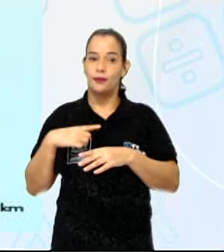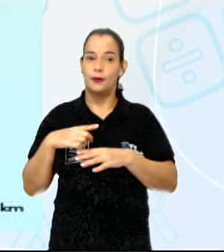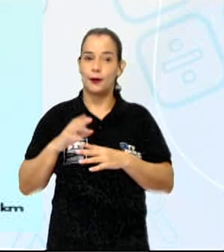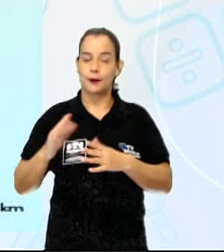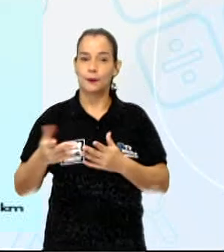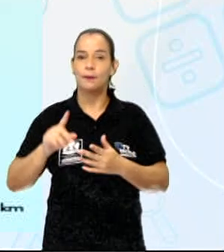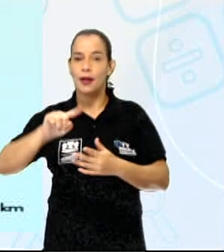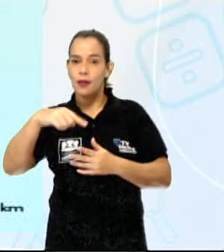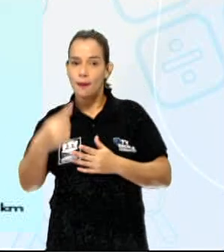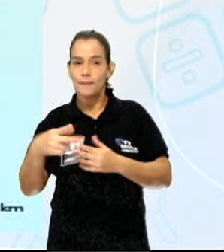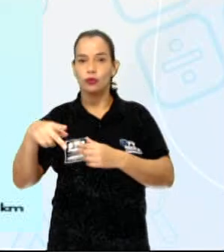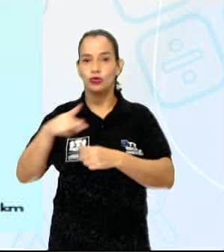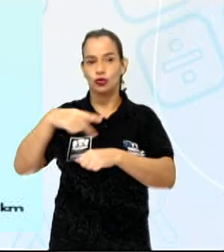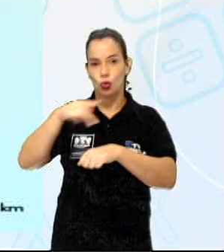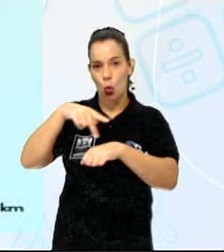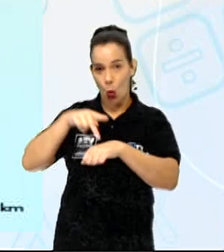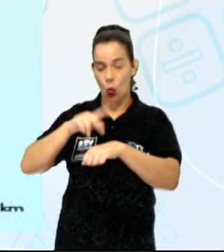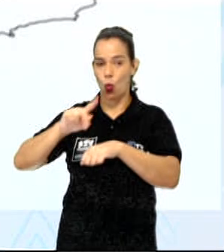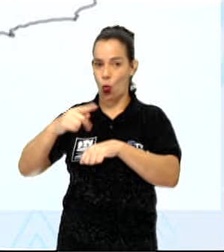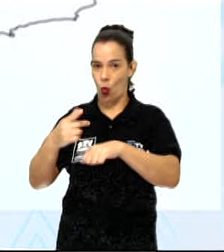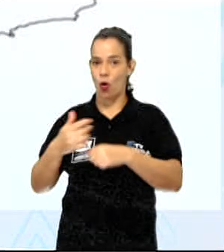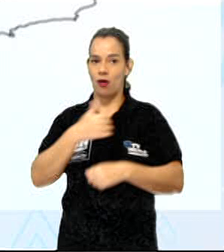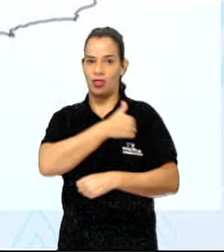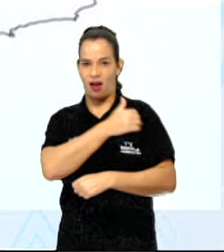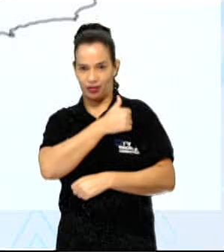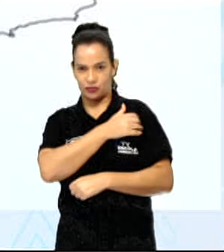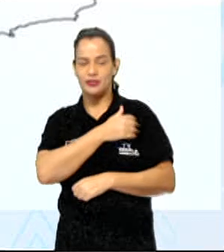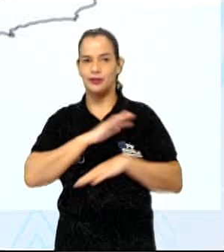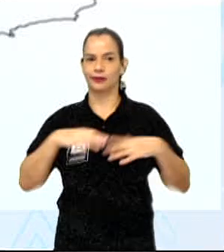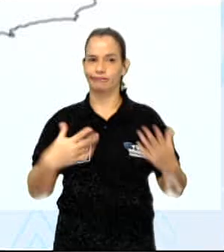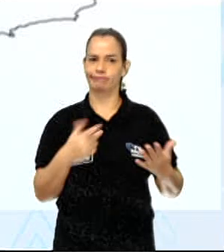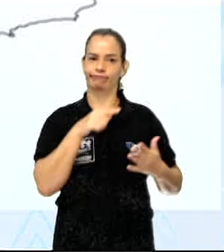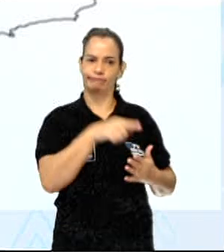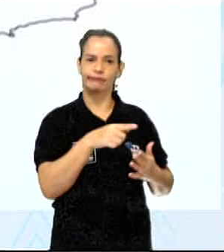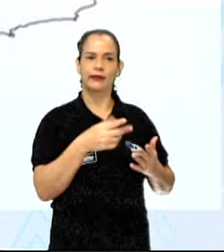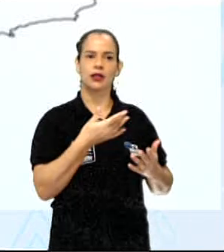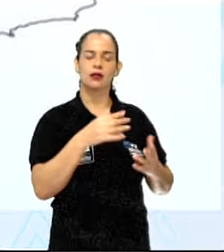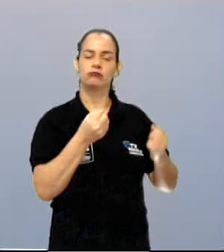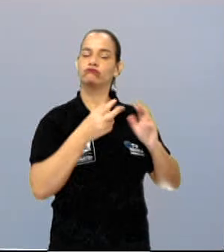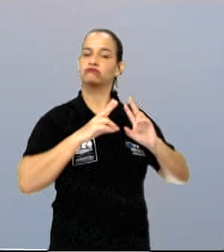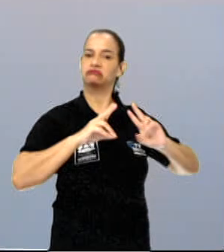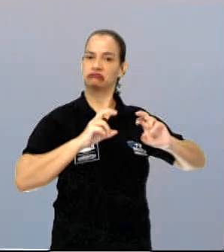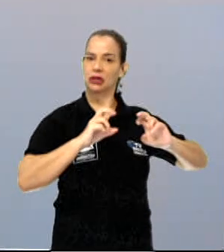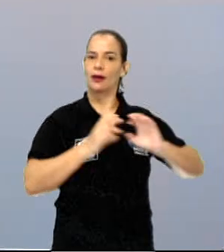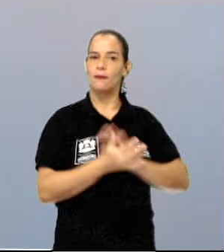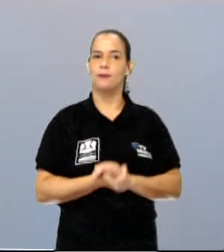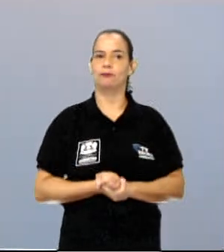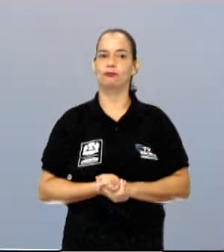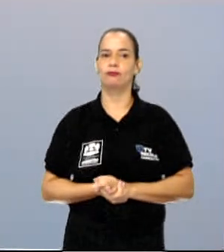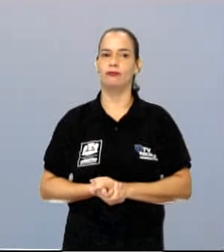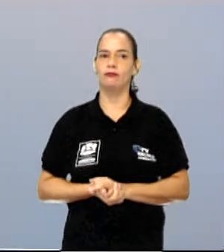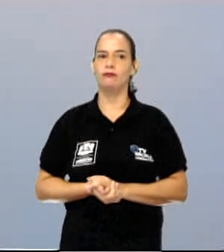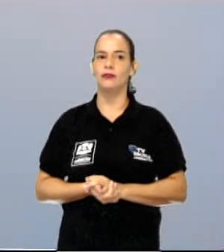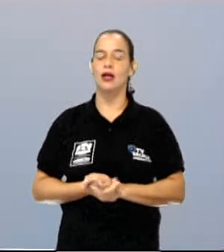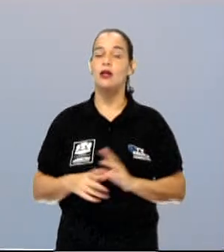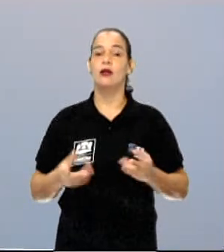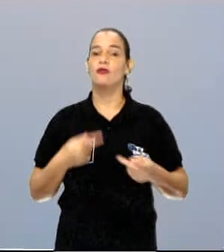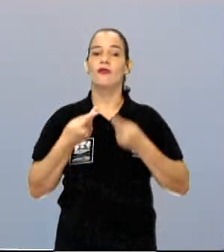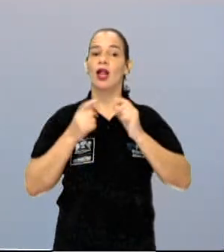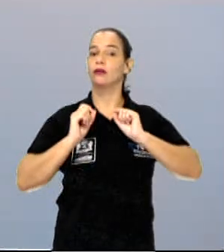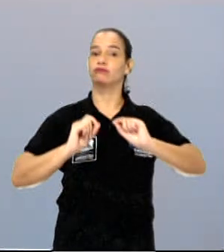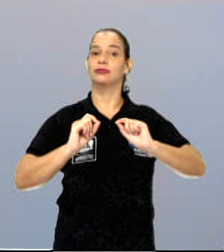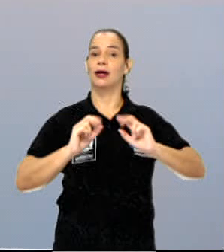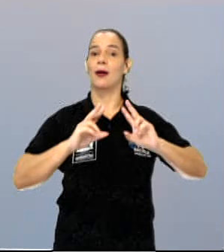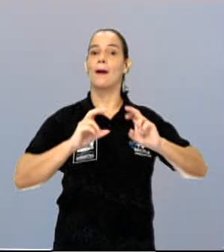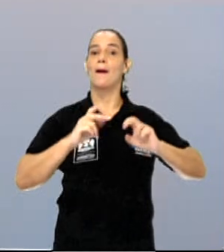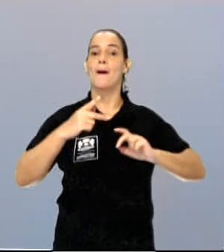pro Uruguai, pra Argentina. E é sobre ele que a gente vai começar. Nós iremos falar sobre as pradarias. Não